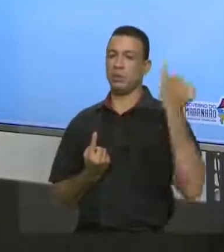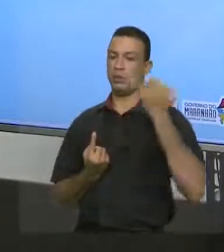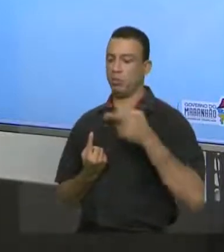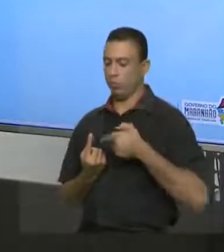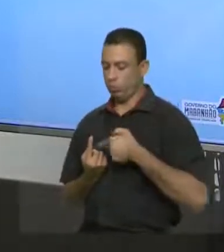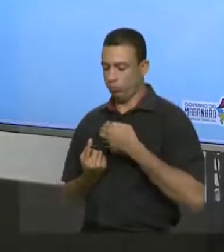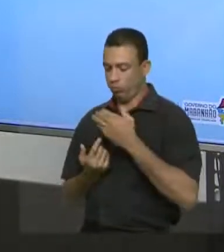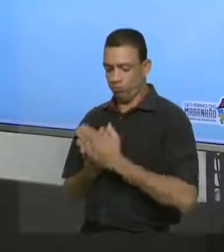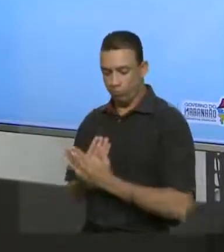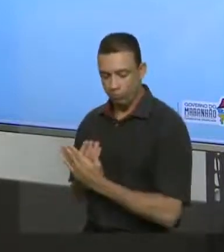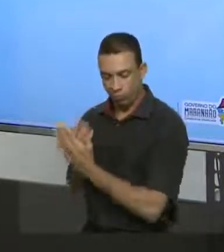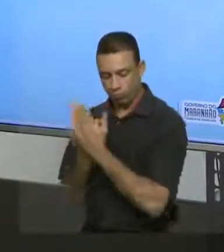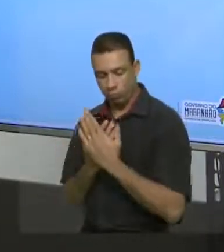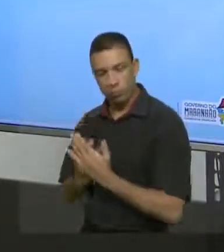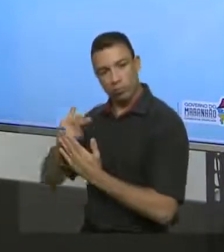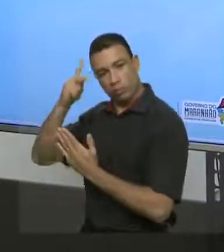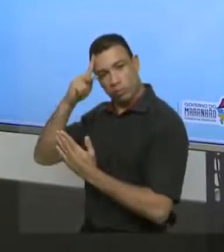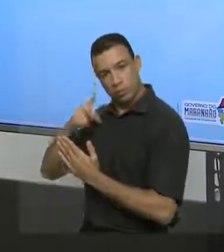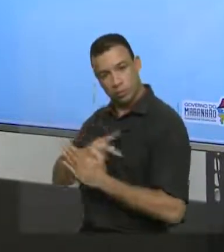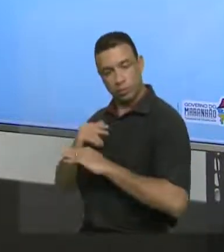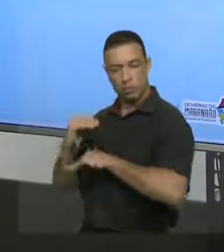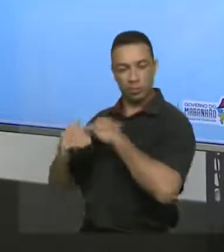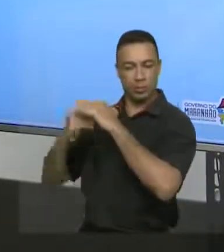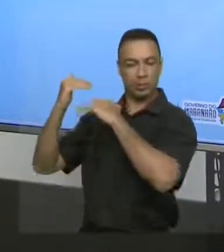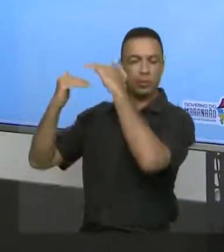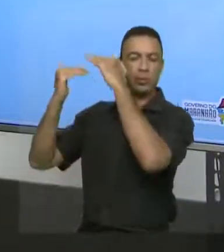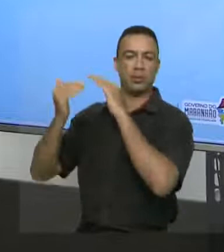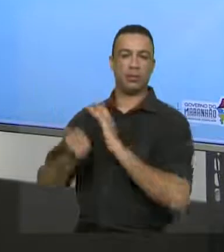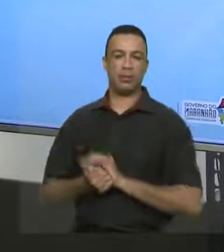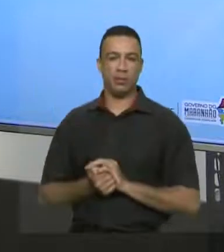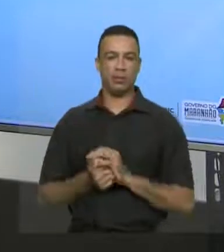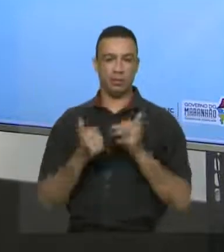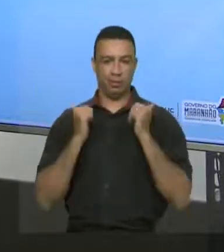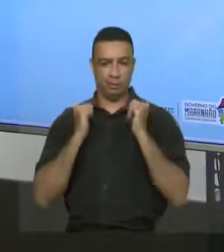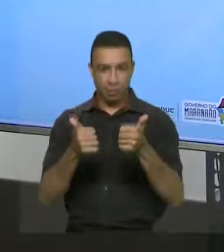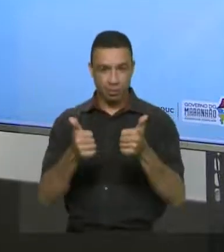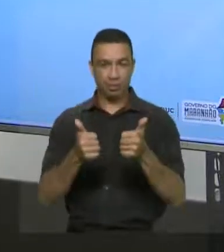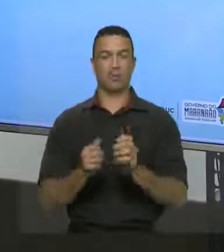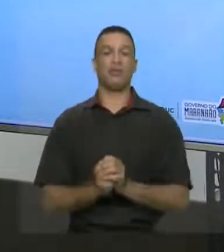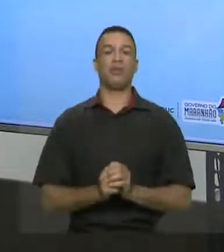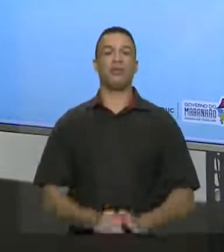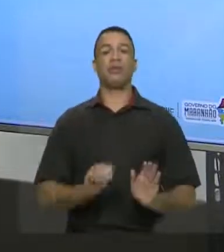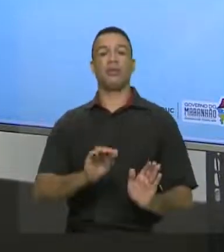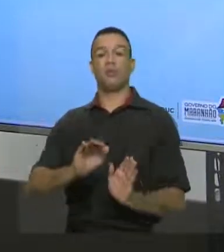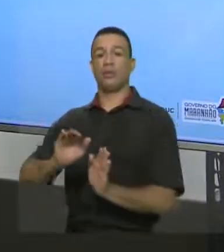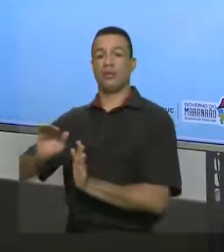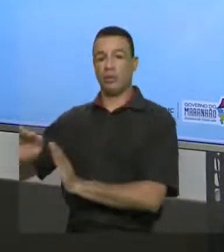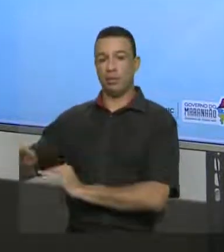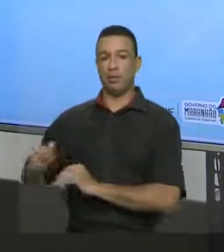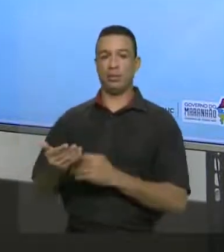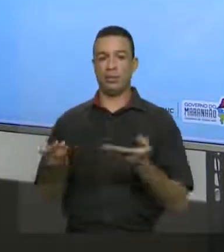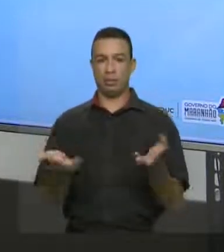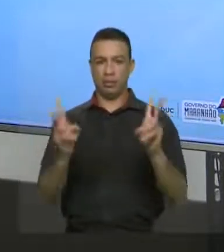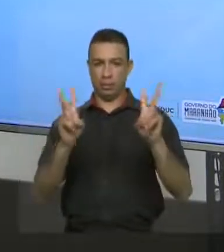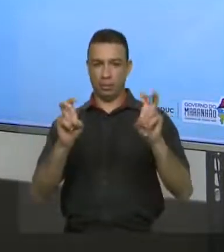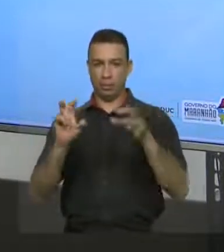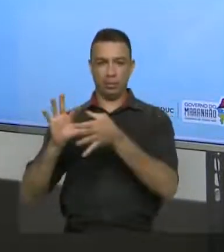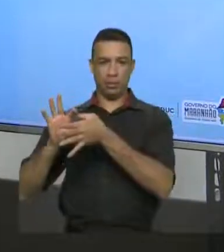produtivo e é justamente para isso que nós estamos aqui. Tudo bem? Então vamos lá. Hoje nós vamos falar sobre a coesão